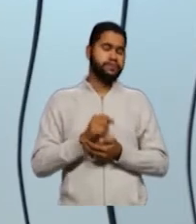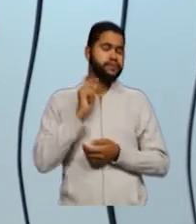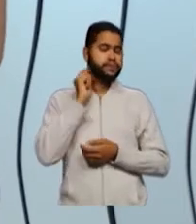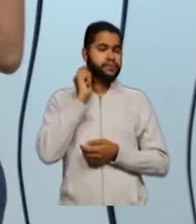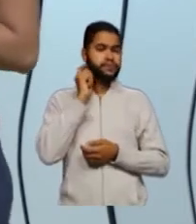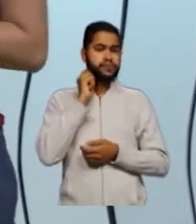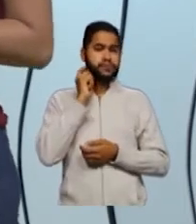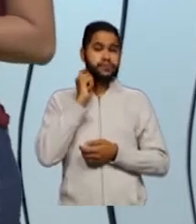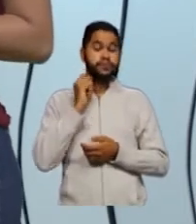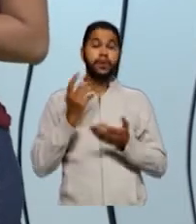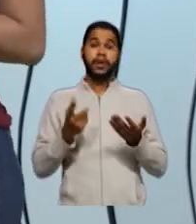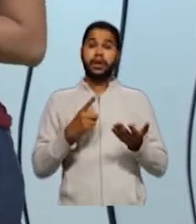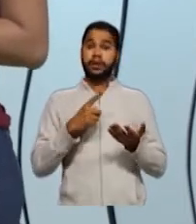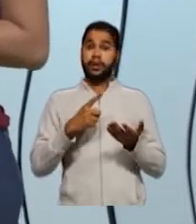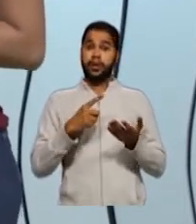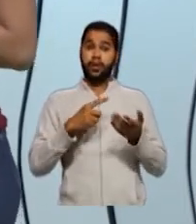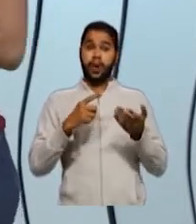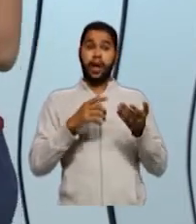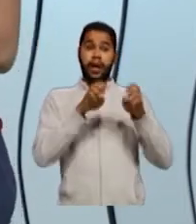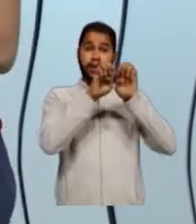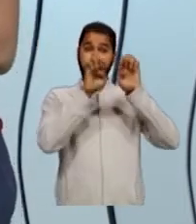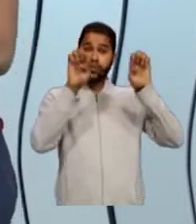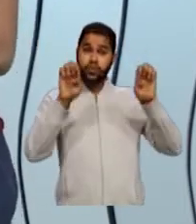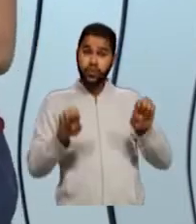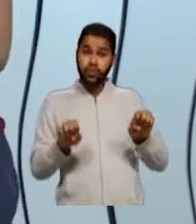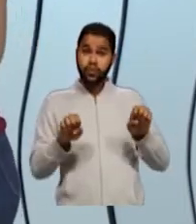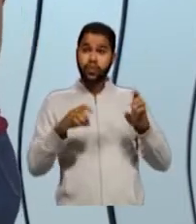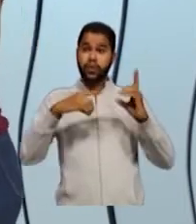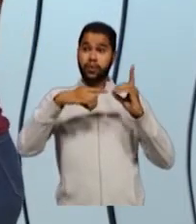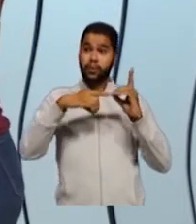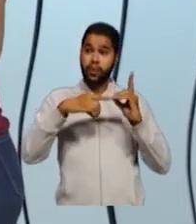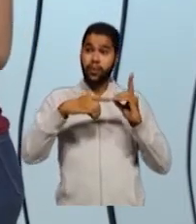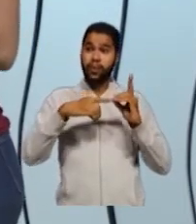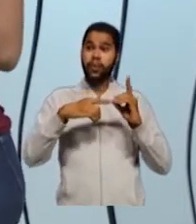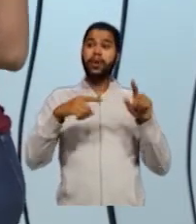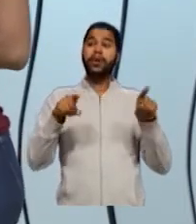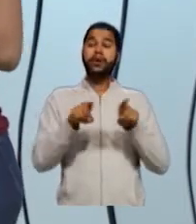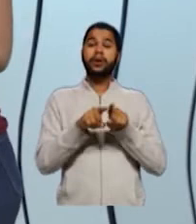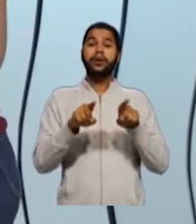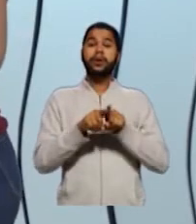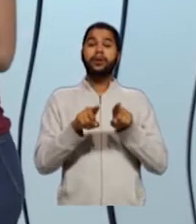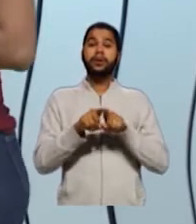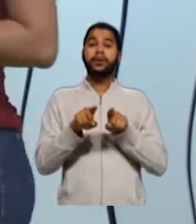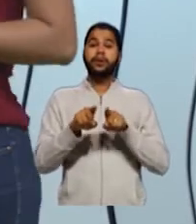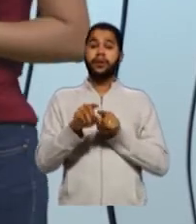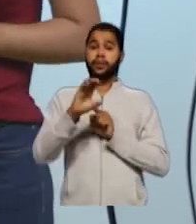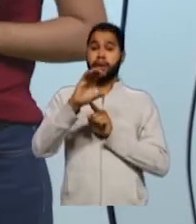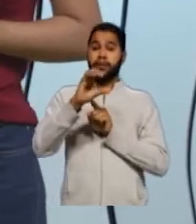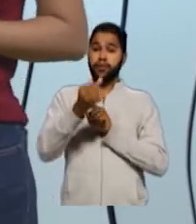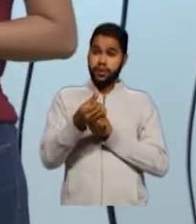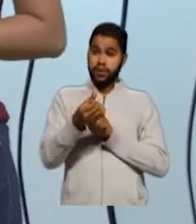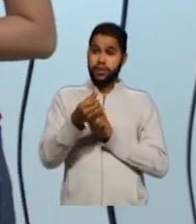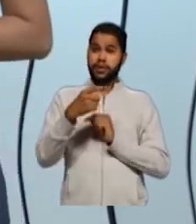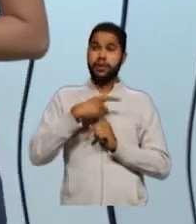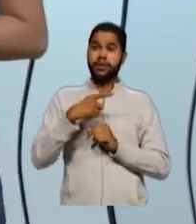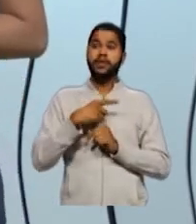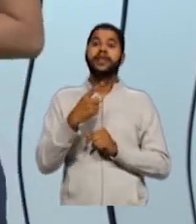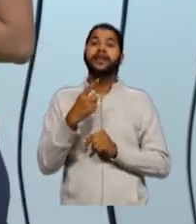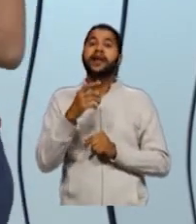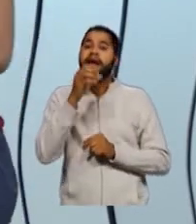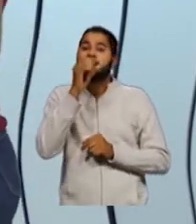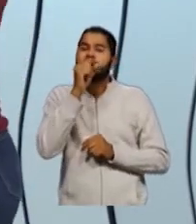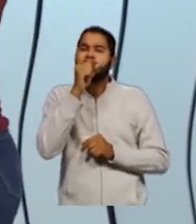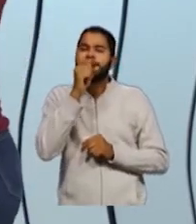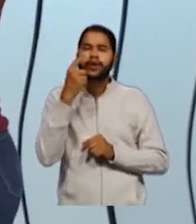aqui eu tenho a estrutura molecular e os carbonos estão aqui representados por essa bolinha laranjada.